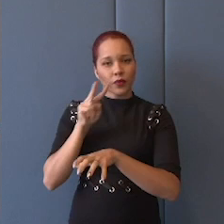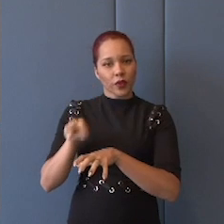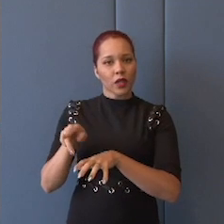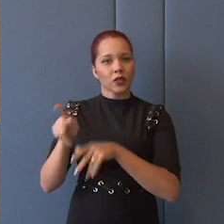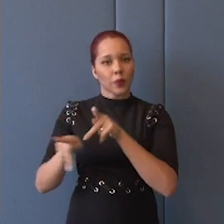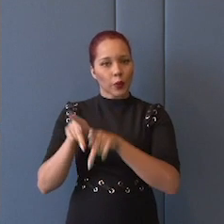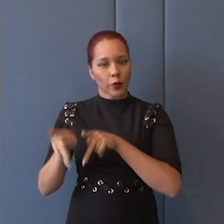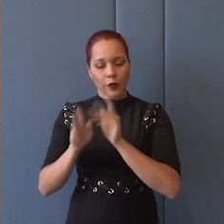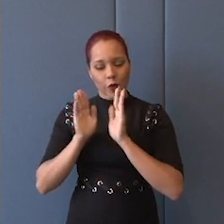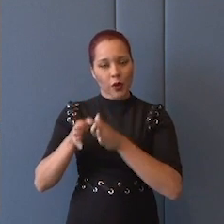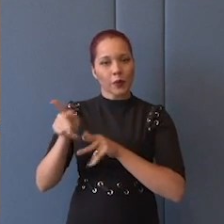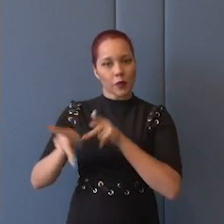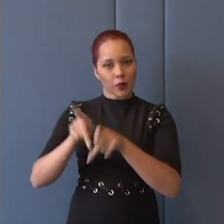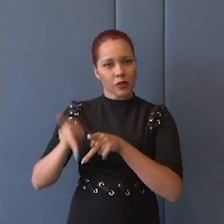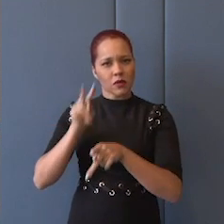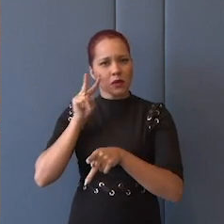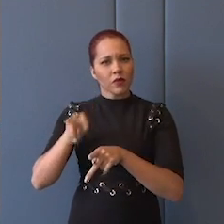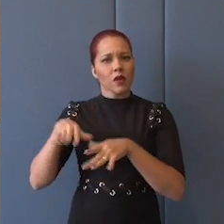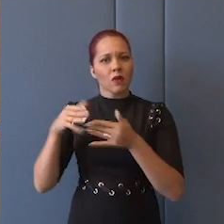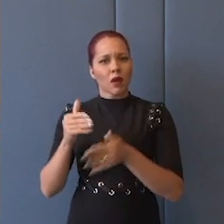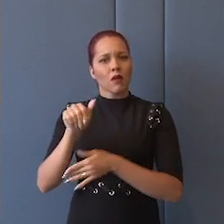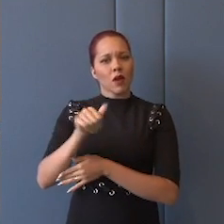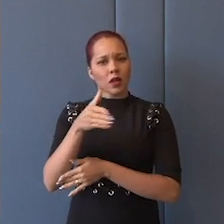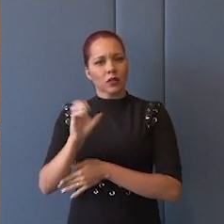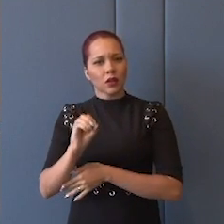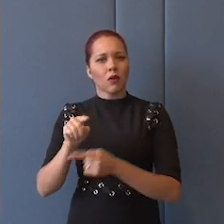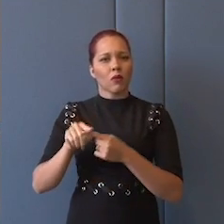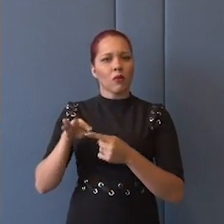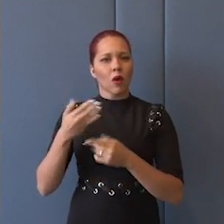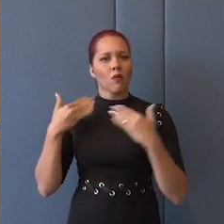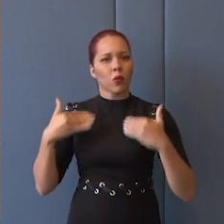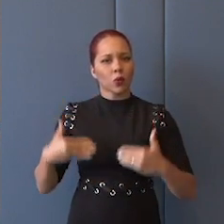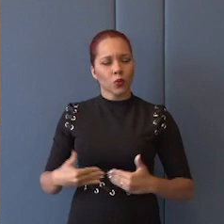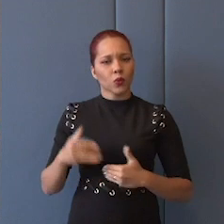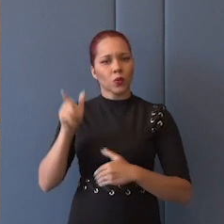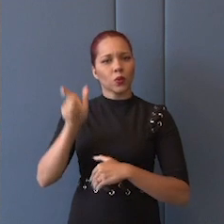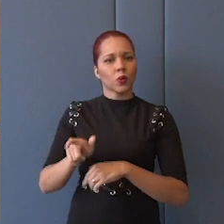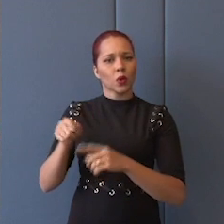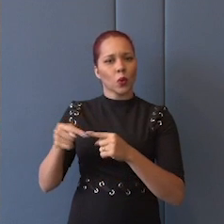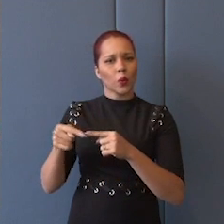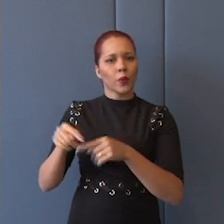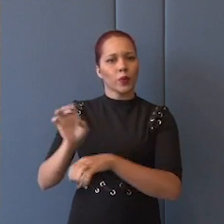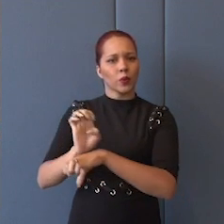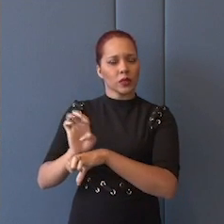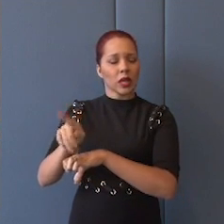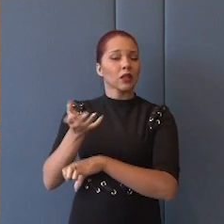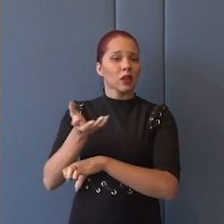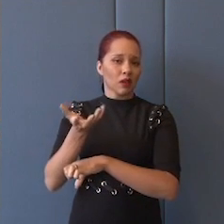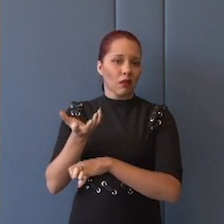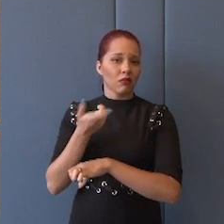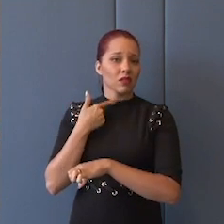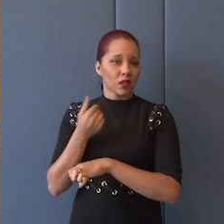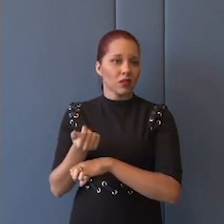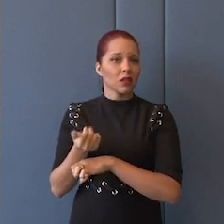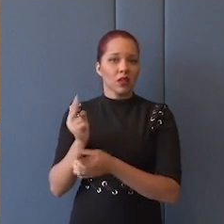e ver e quais são as atitudes, posições, ações que ele deseja tomar naquele momento, sempre dentro